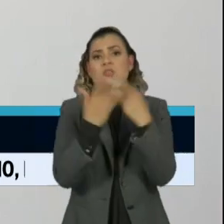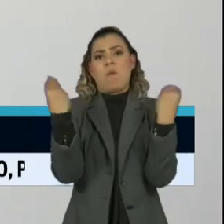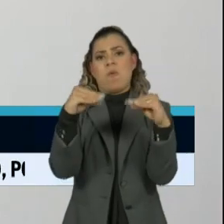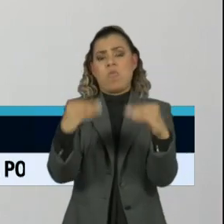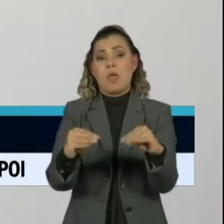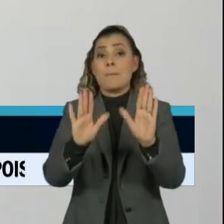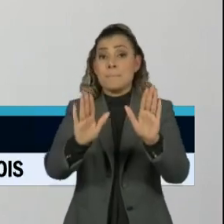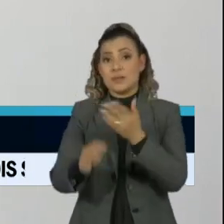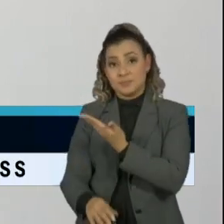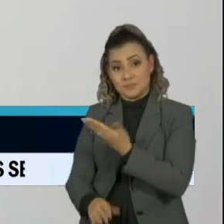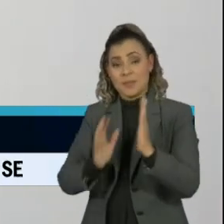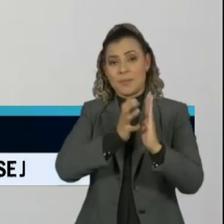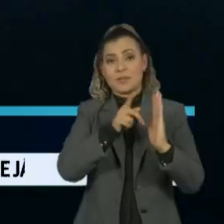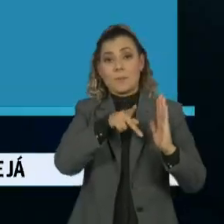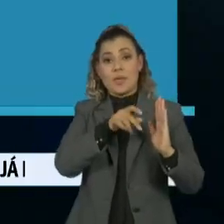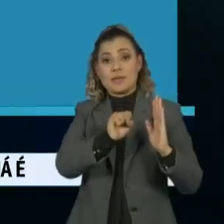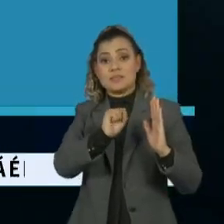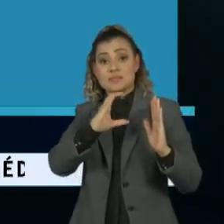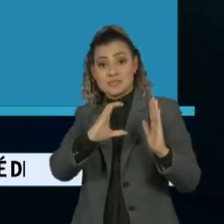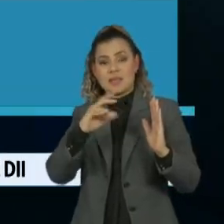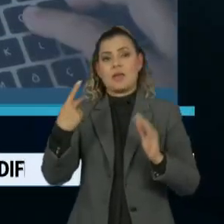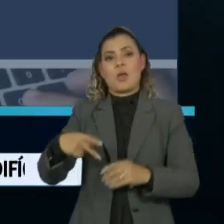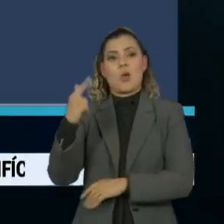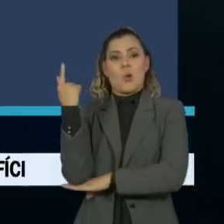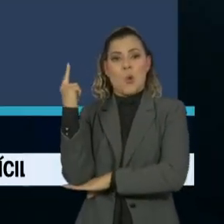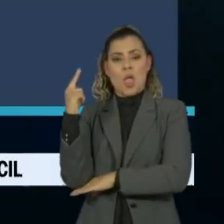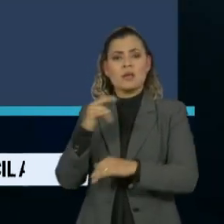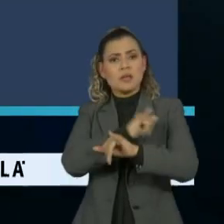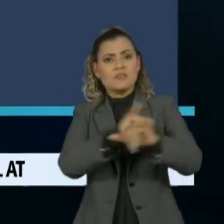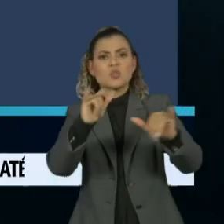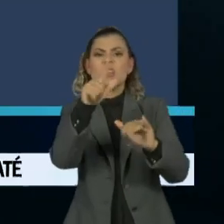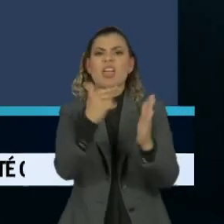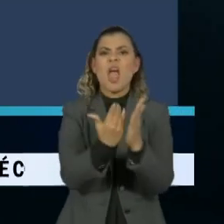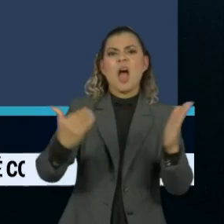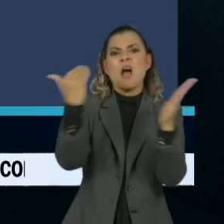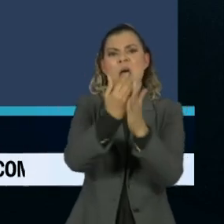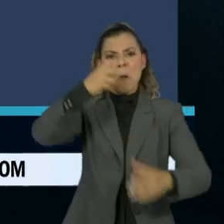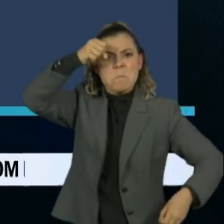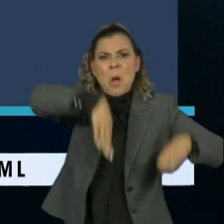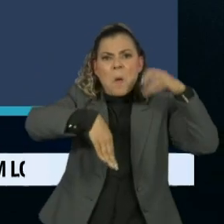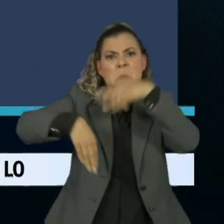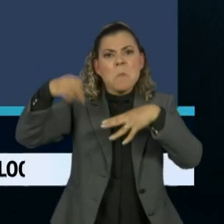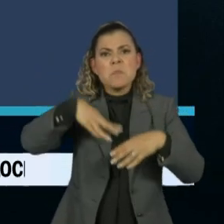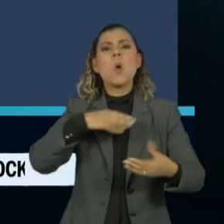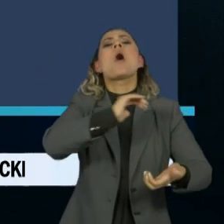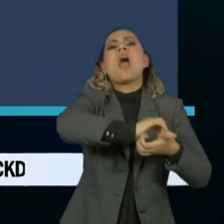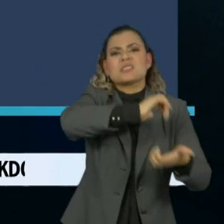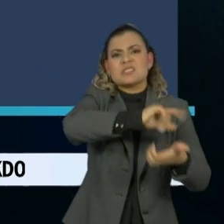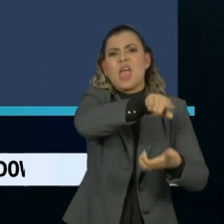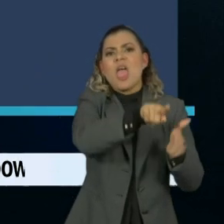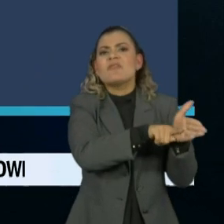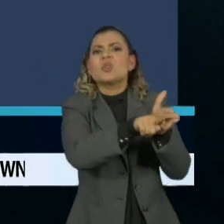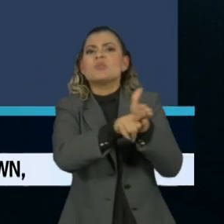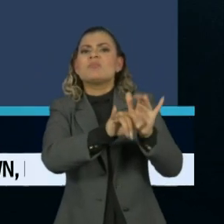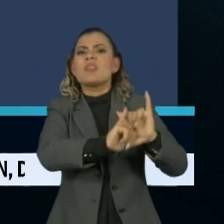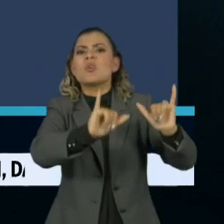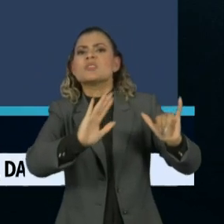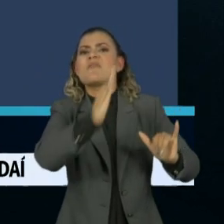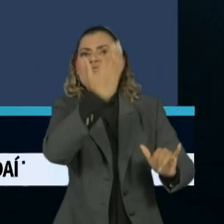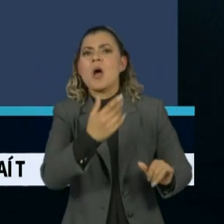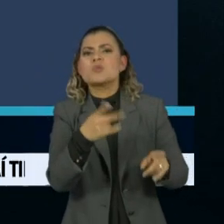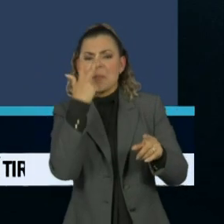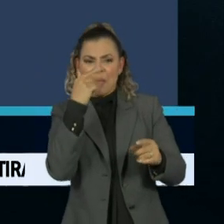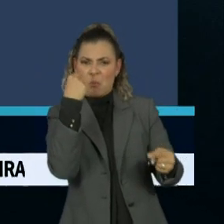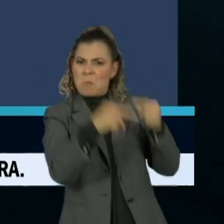Vanderlan Cardoso, do PSC de Goiás, disse que há excessos e abuso de poder do STF no inquérito das fake news com ações